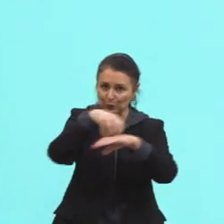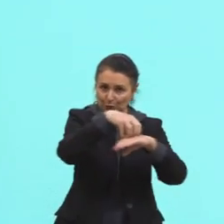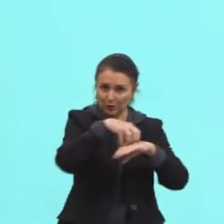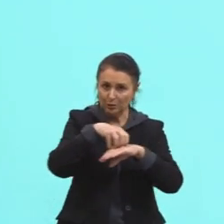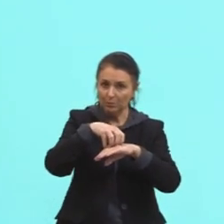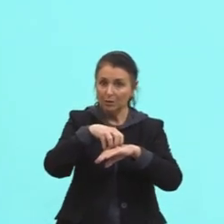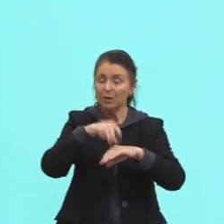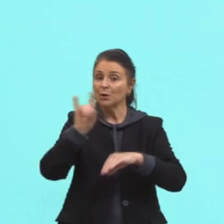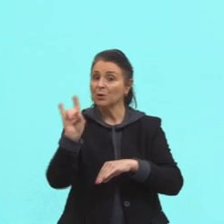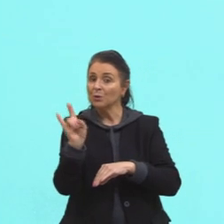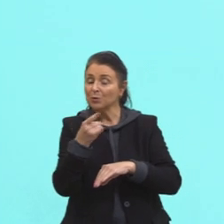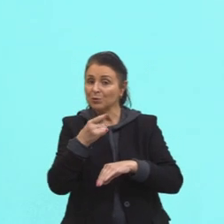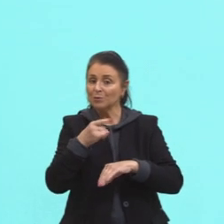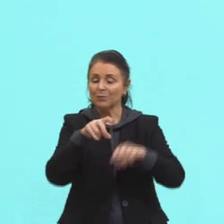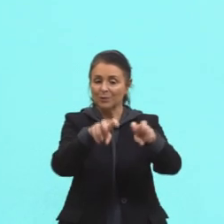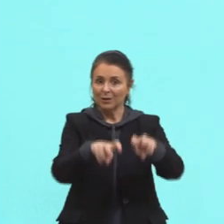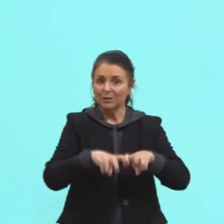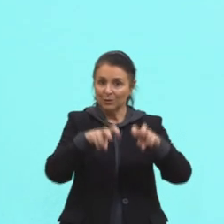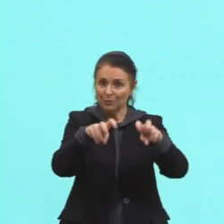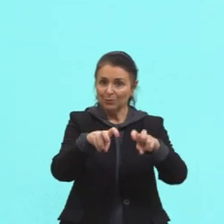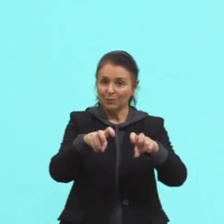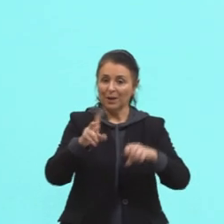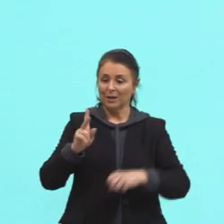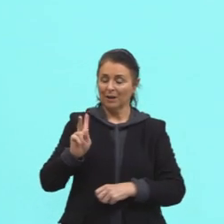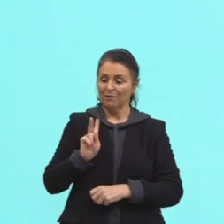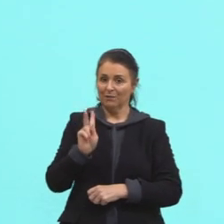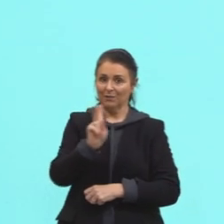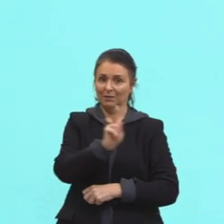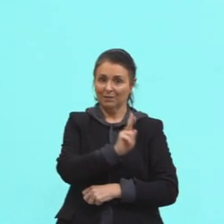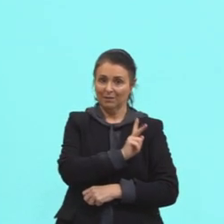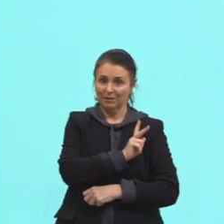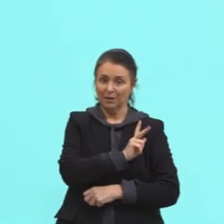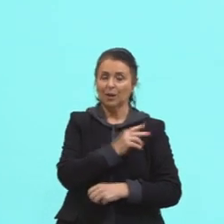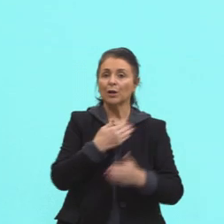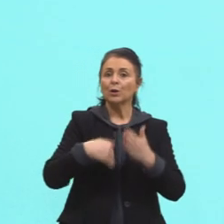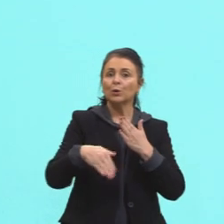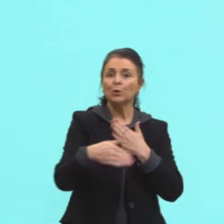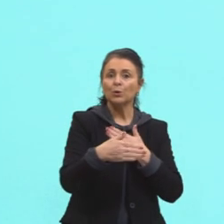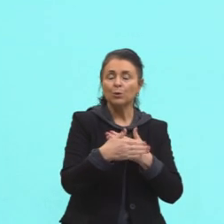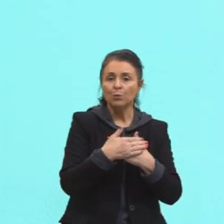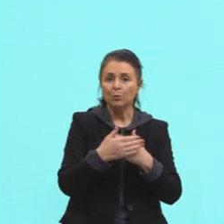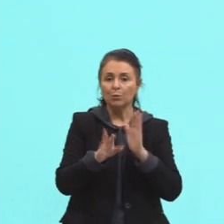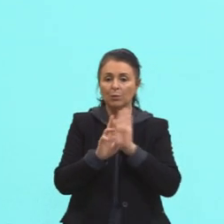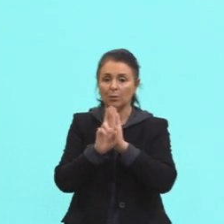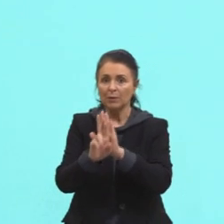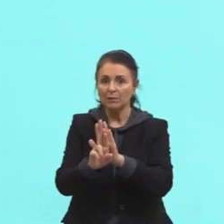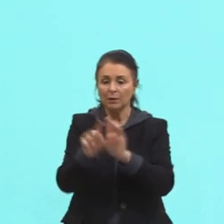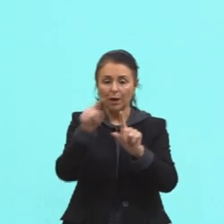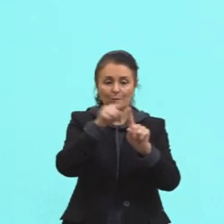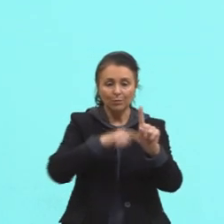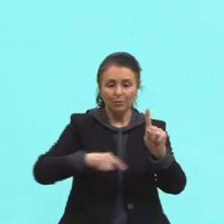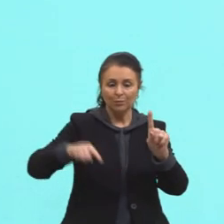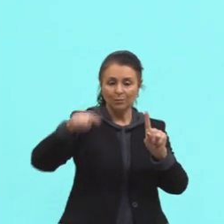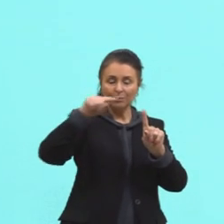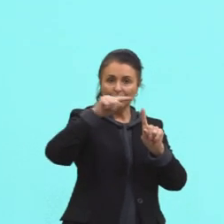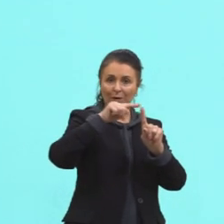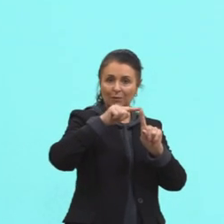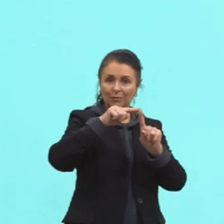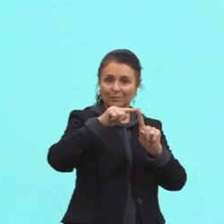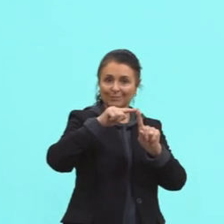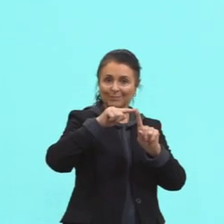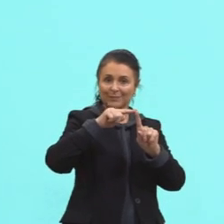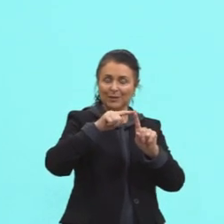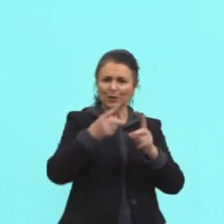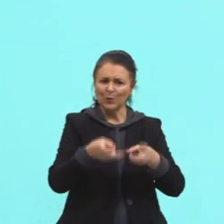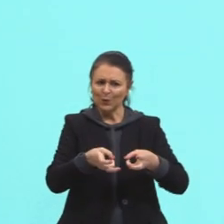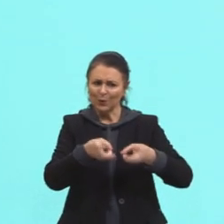agricultura e veterinária. Tudo isso, gente, está representado em um único gráfico. E aqui, nesse gráfico de setores, a